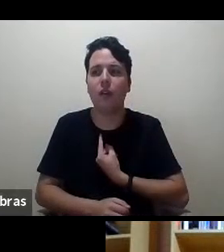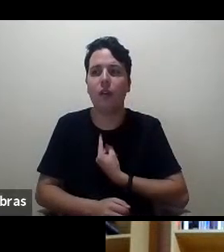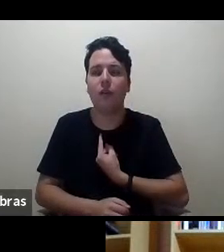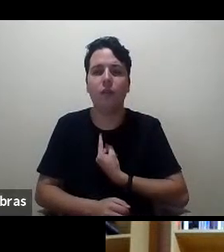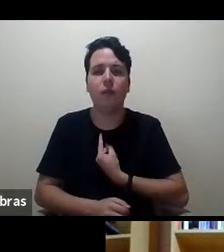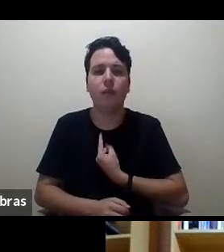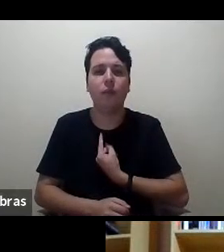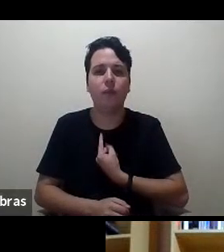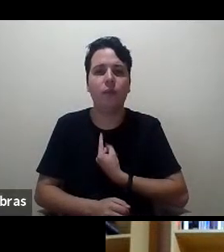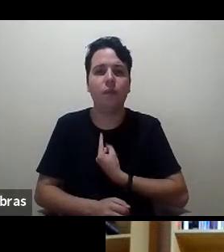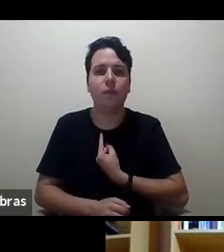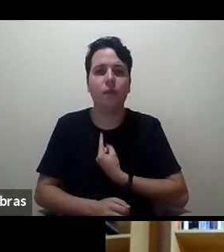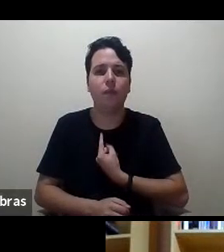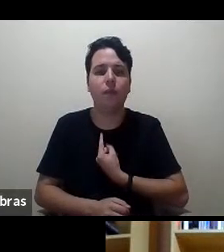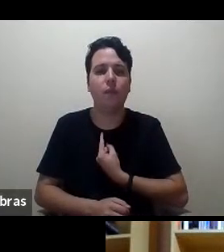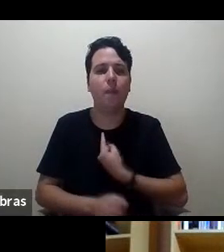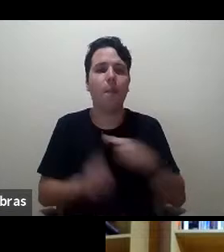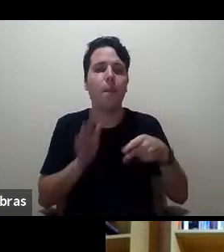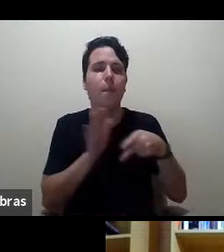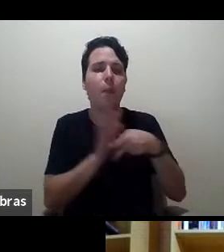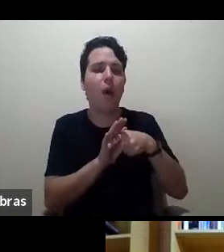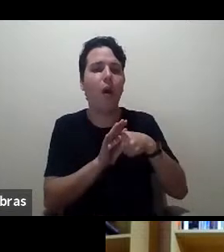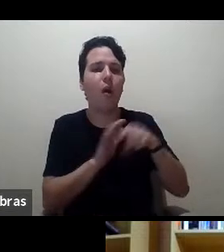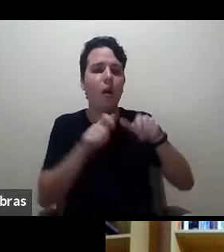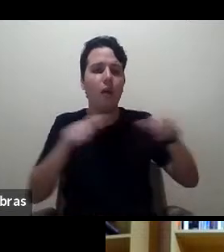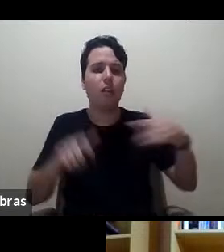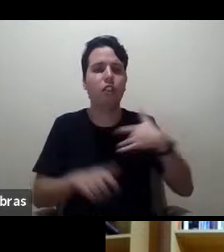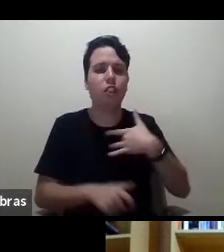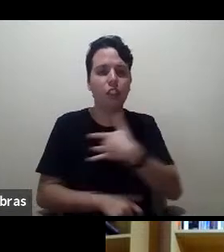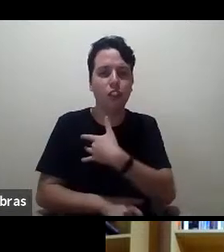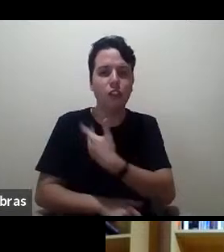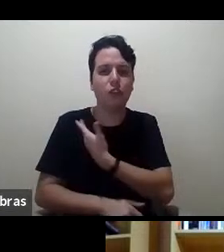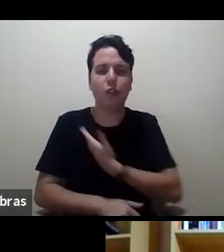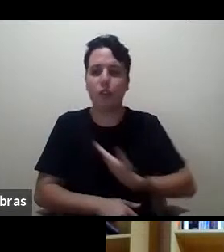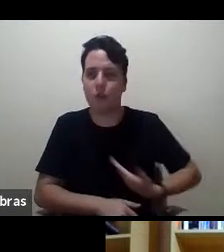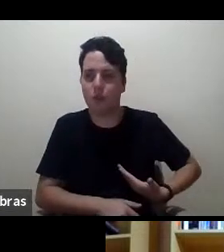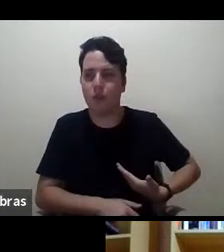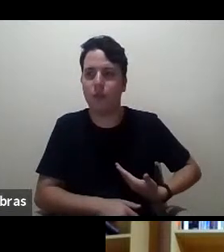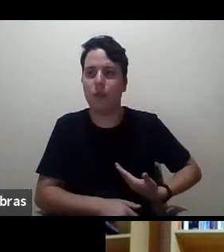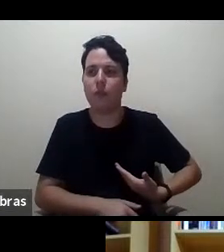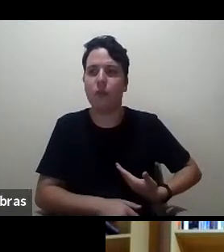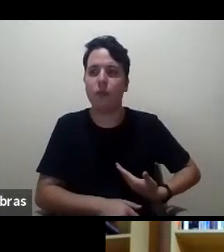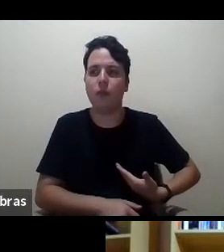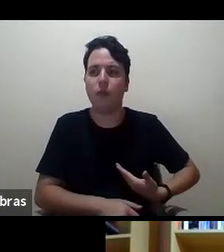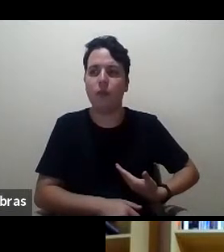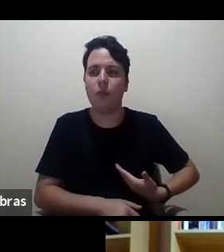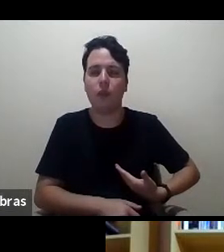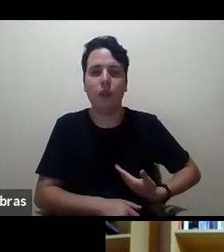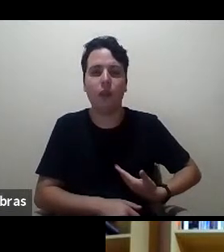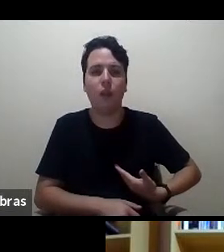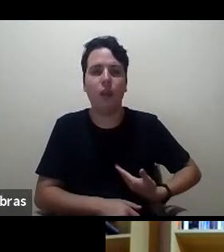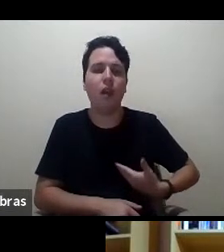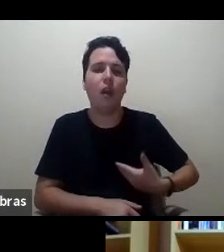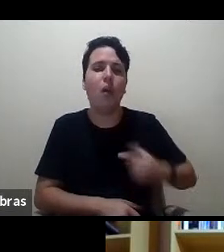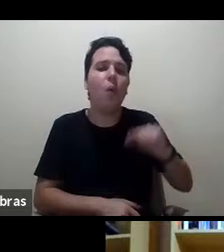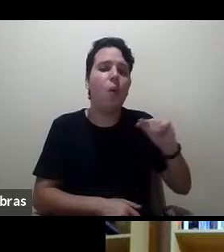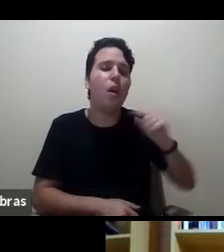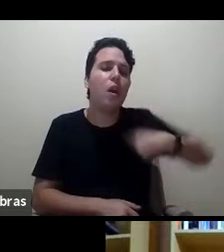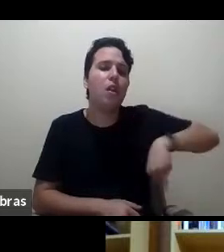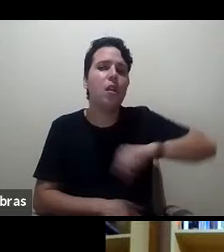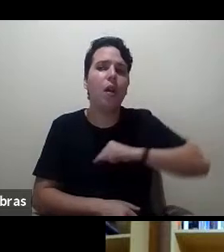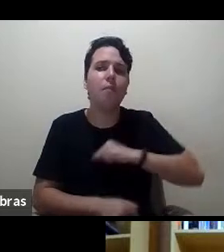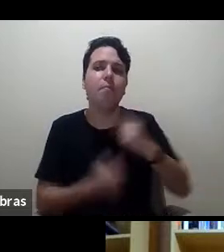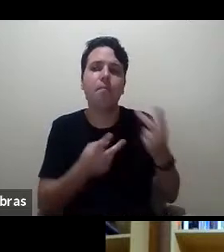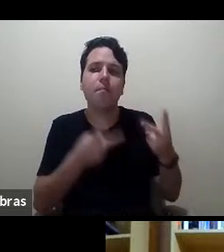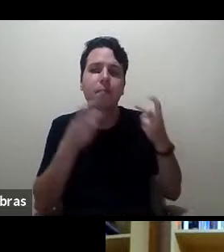saúde da saúde pública e tal para nos informarmos um pouco mais e o que que a gente nota ali